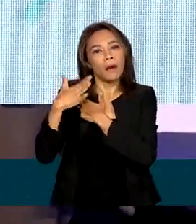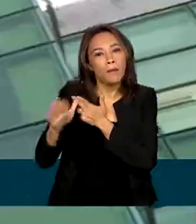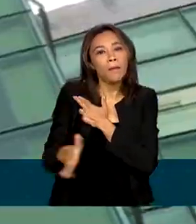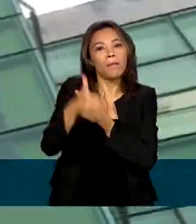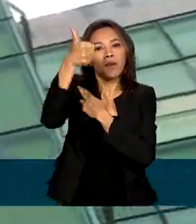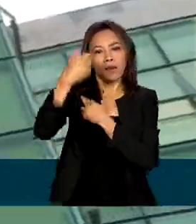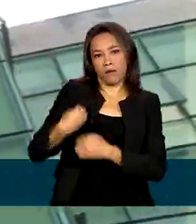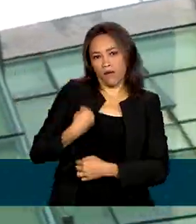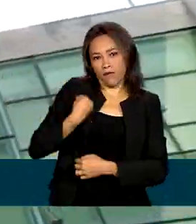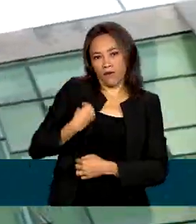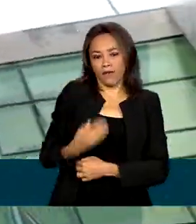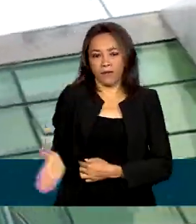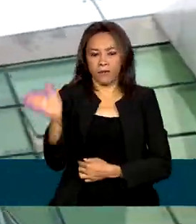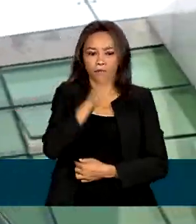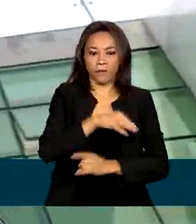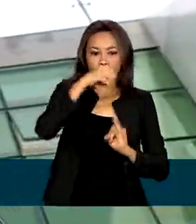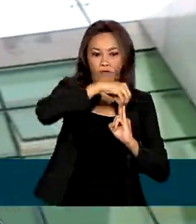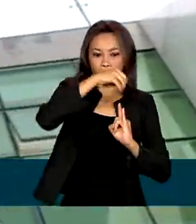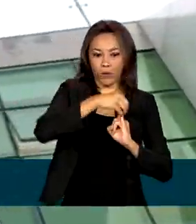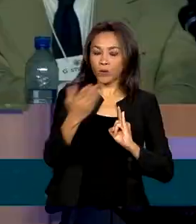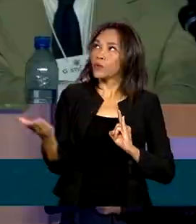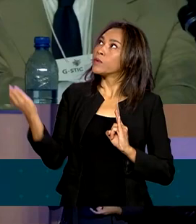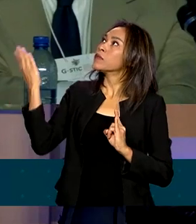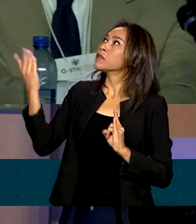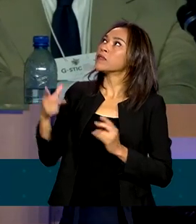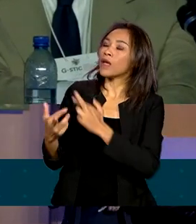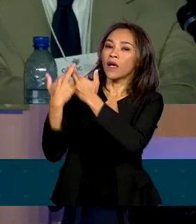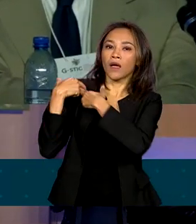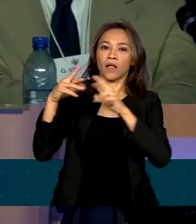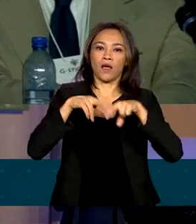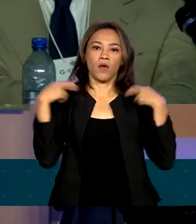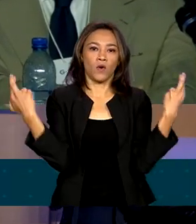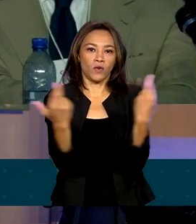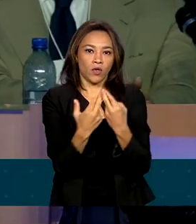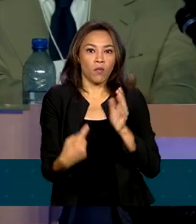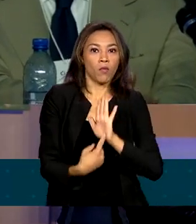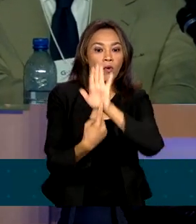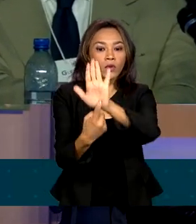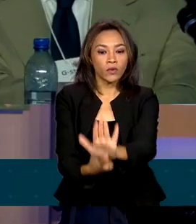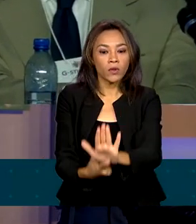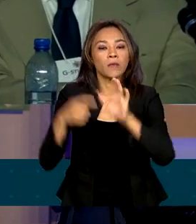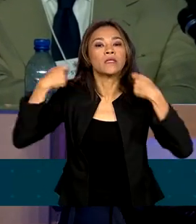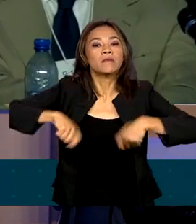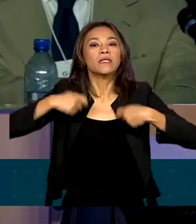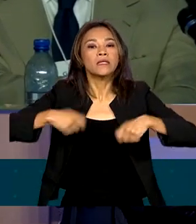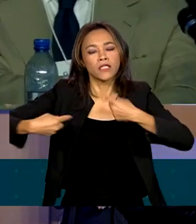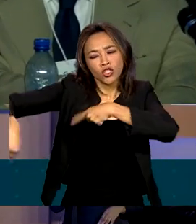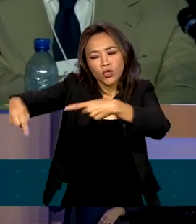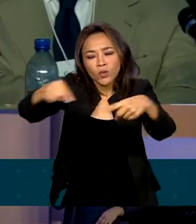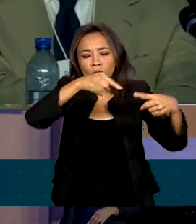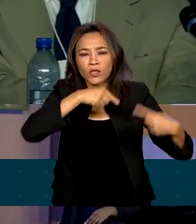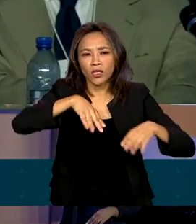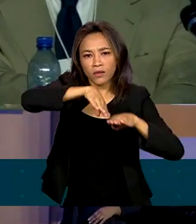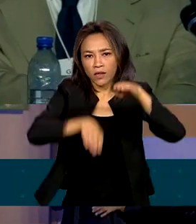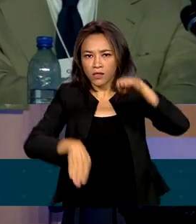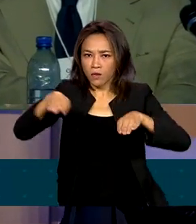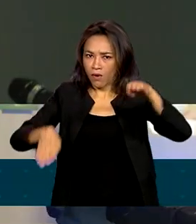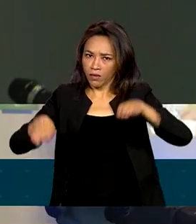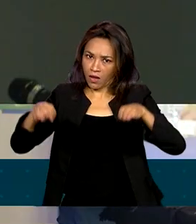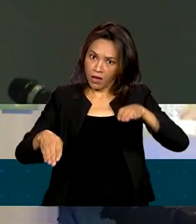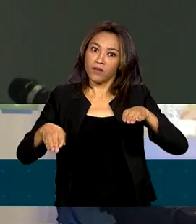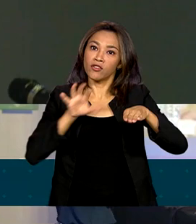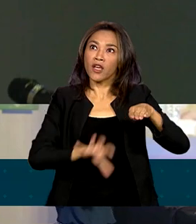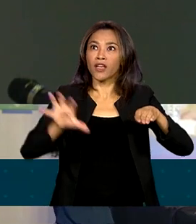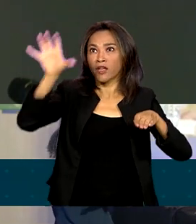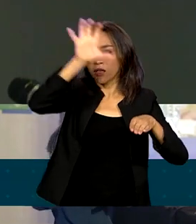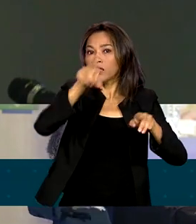de vida. A Fiocruz, que organiza a reunião, reforçou a necessidade de se discutir as desigualdades globais e regionais em